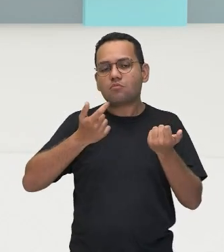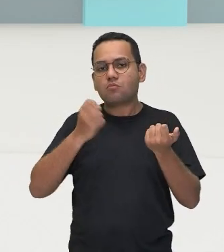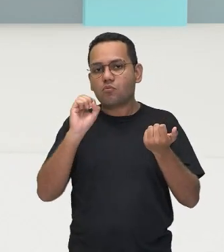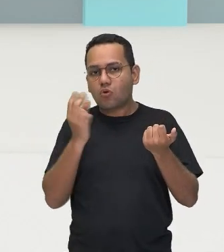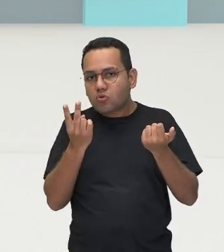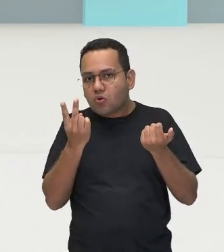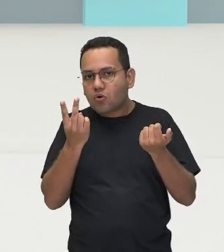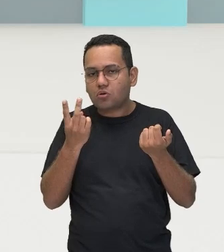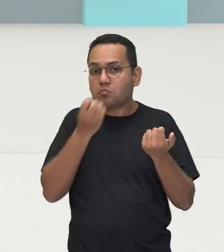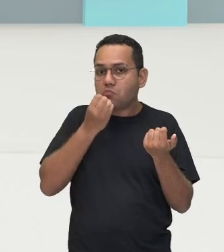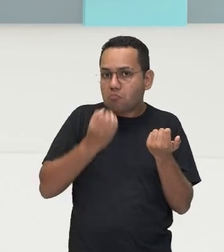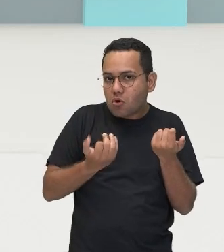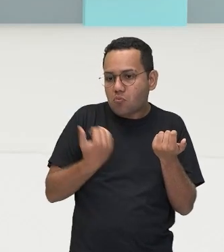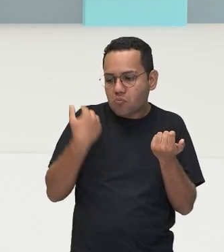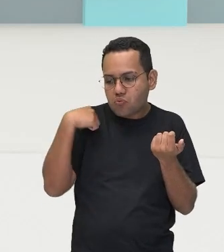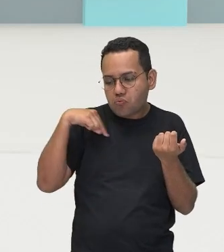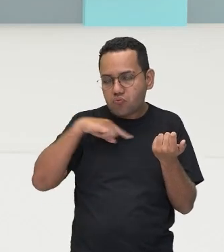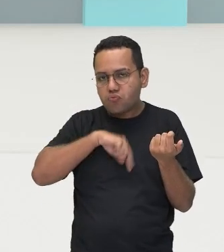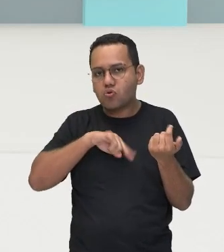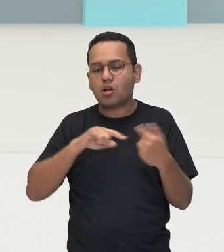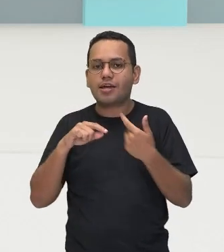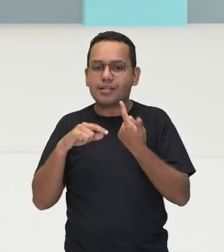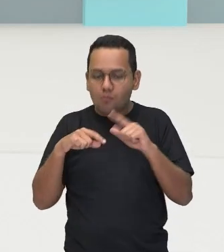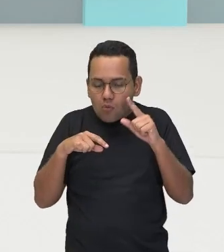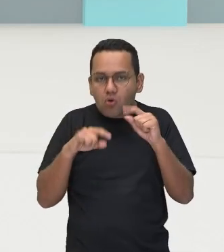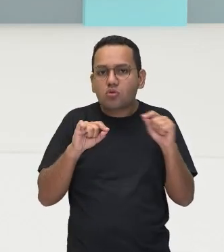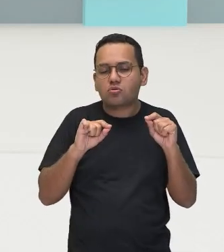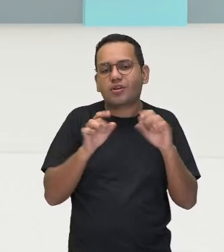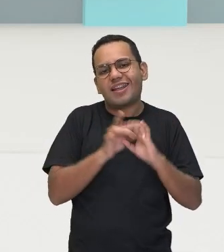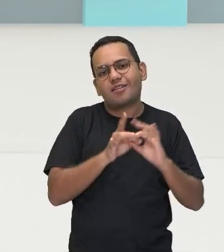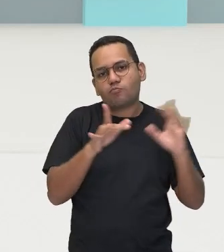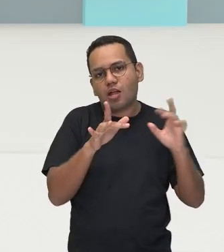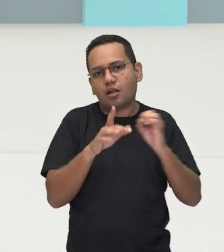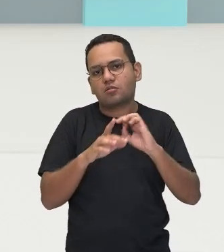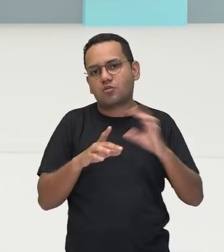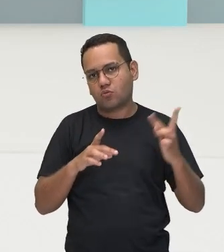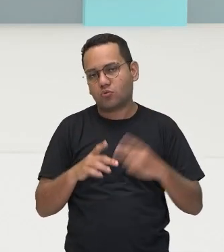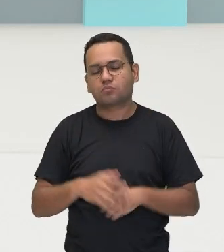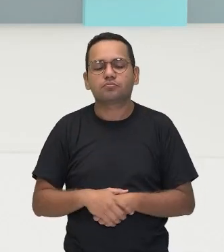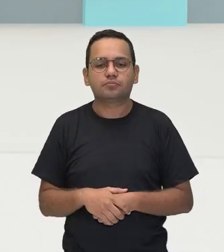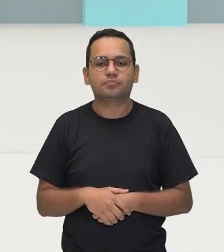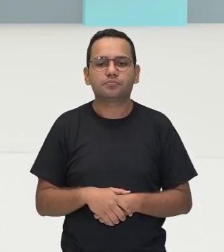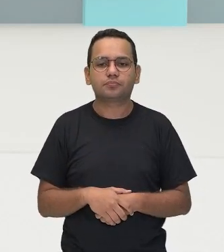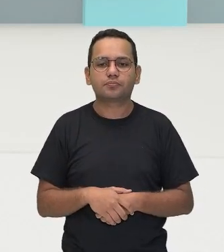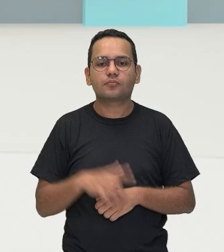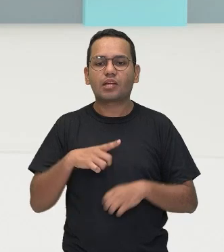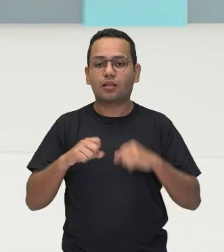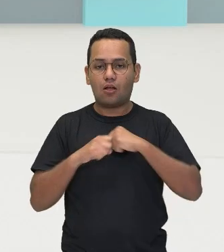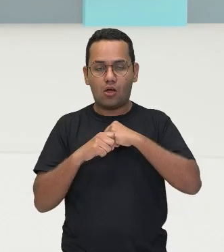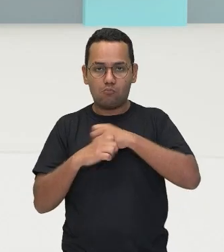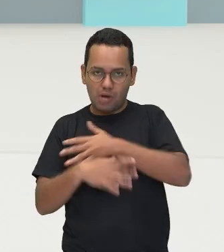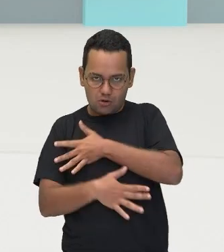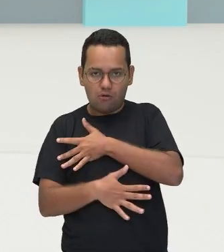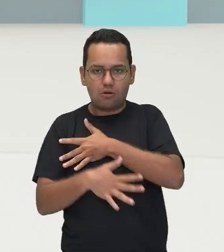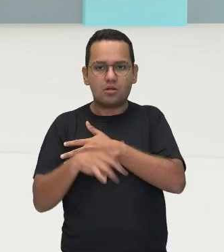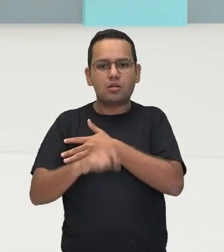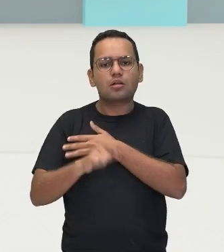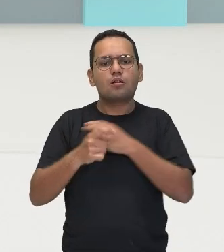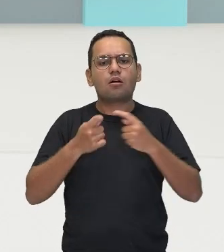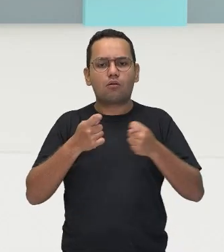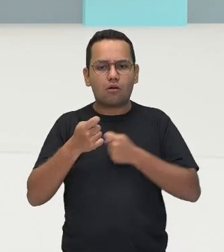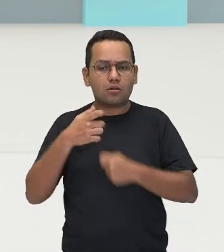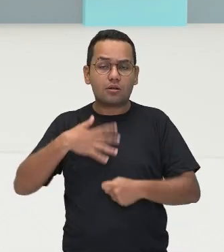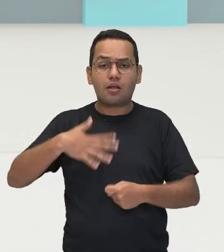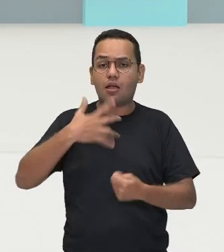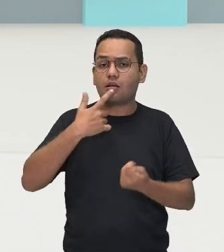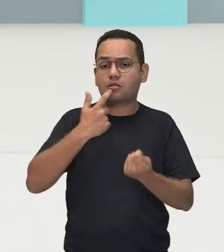carbônico, ok? Possibilitando a recirculação sanguínea e manutenção do ciclo da vida. Então,